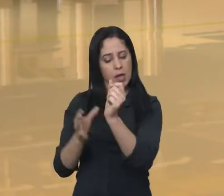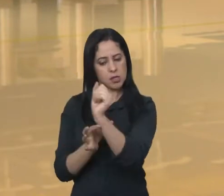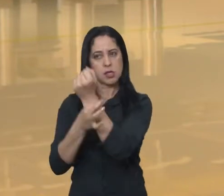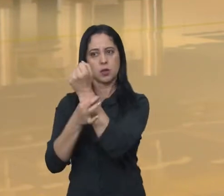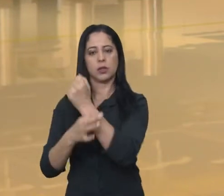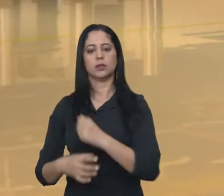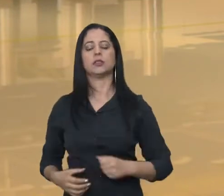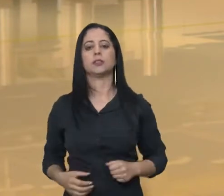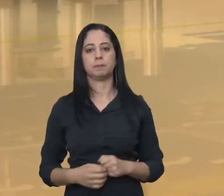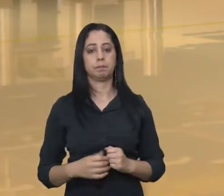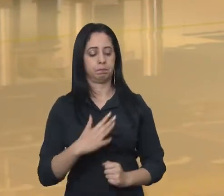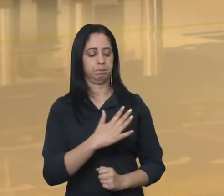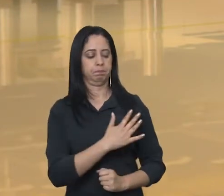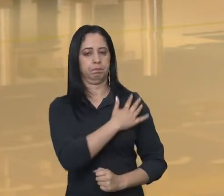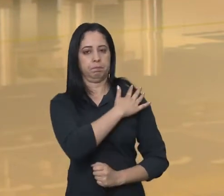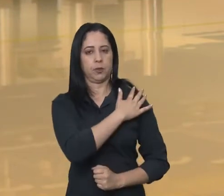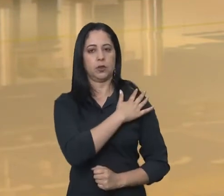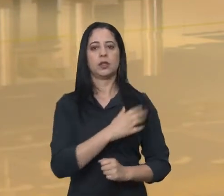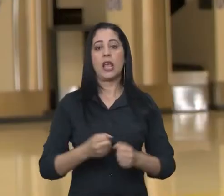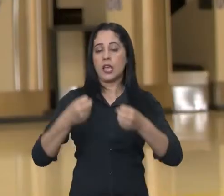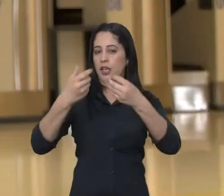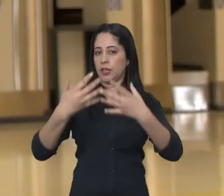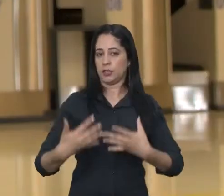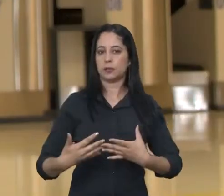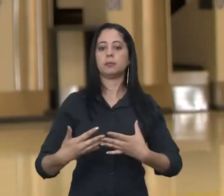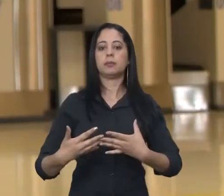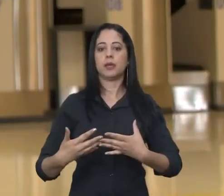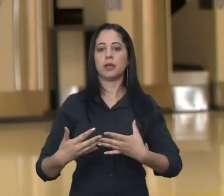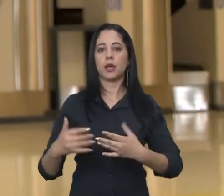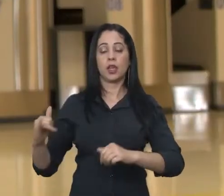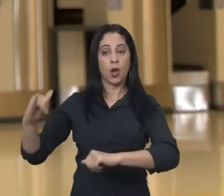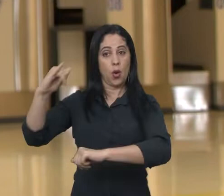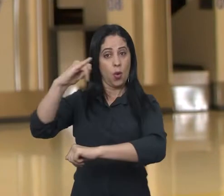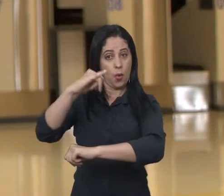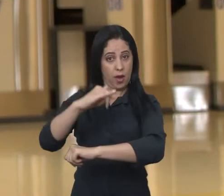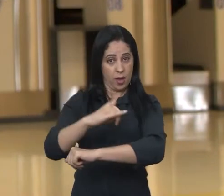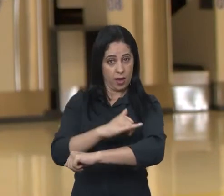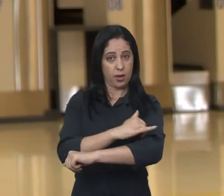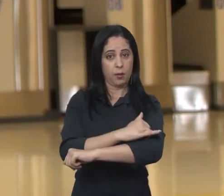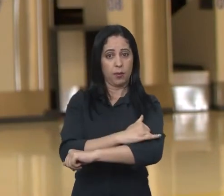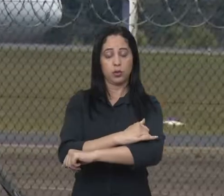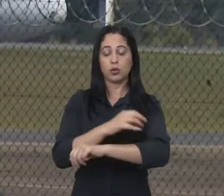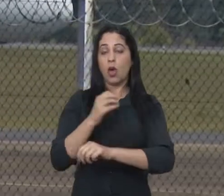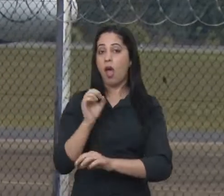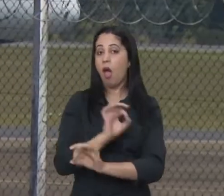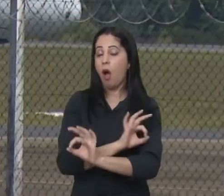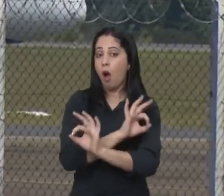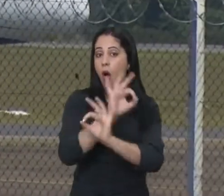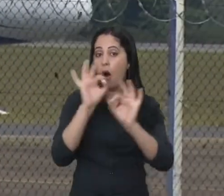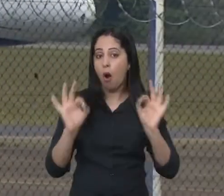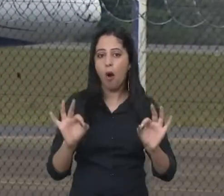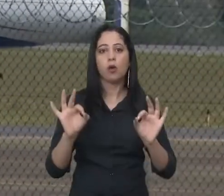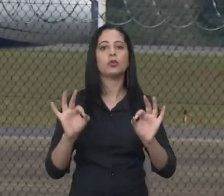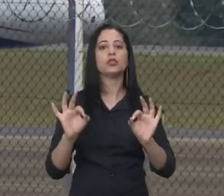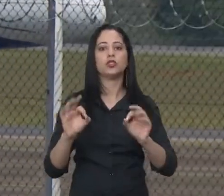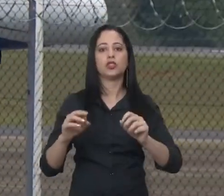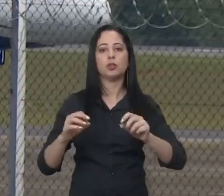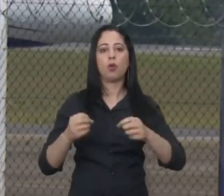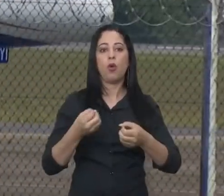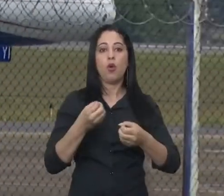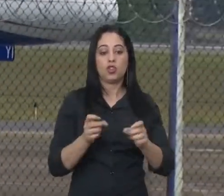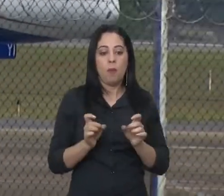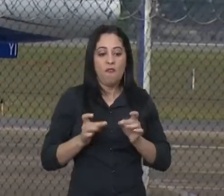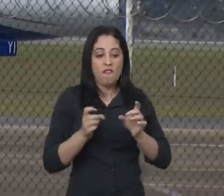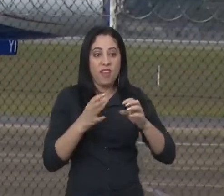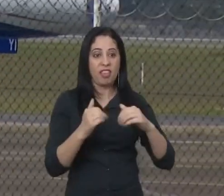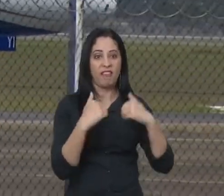tem que ser bonito, funcional e seguro. O Coronel Potiguara ainda relata que o aeroporto será um meio para comércios eletrônicos,